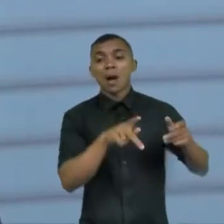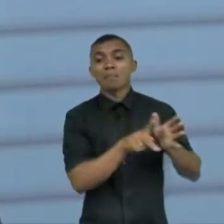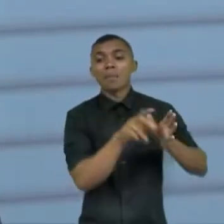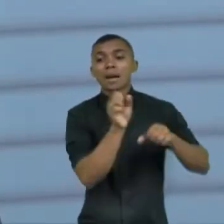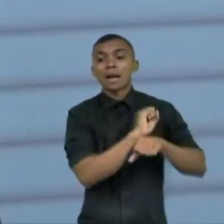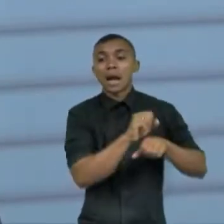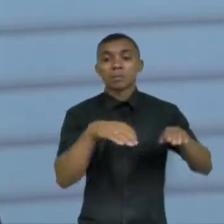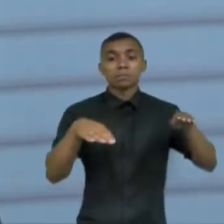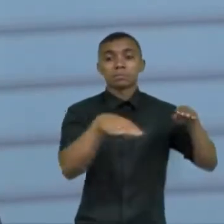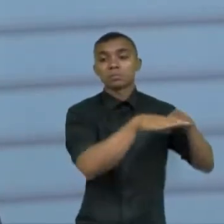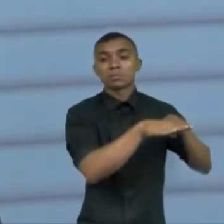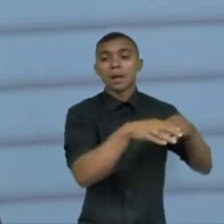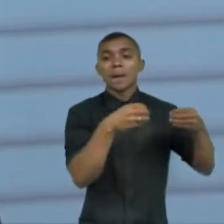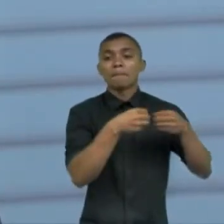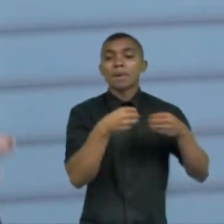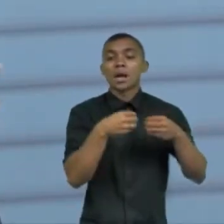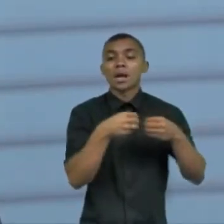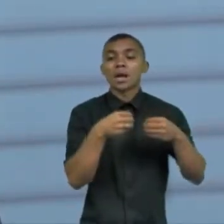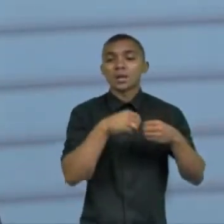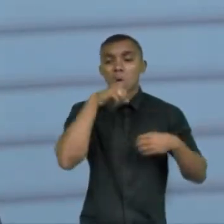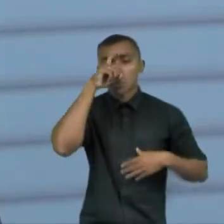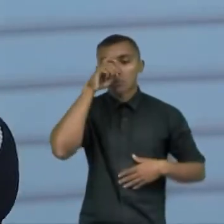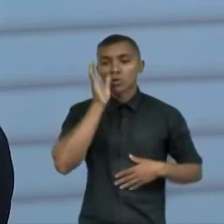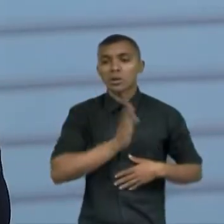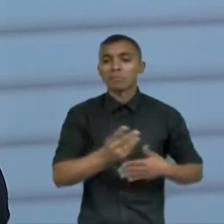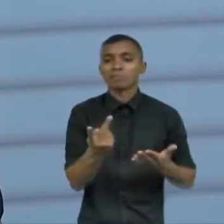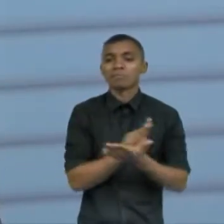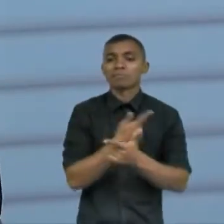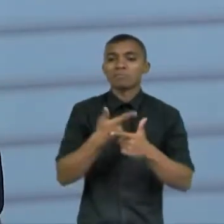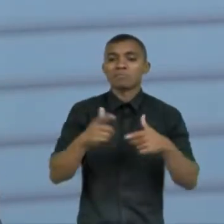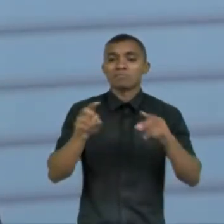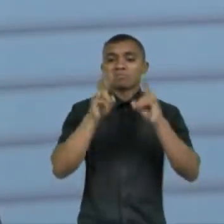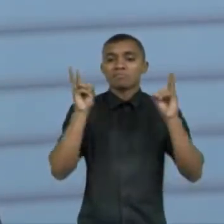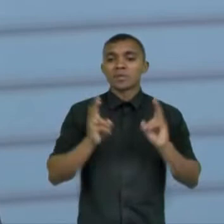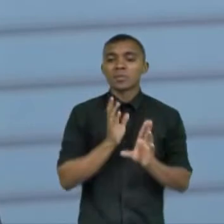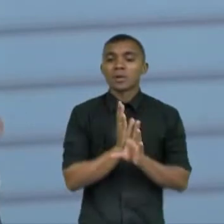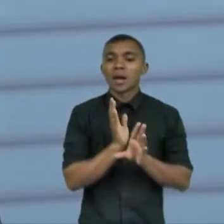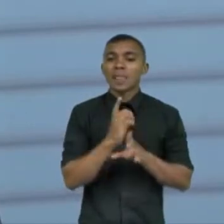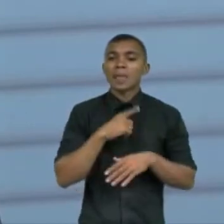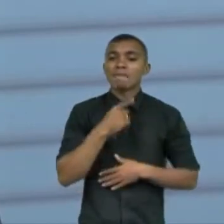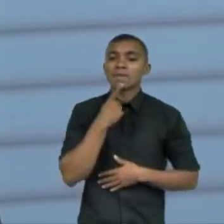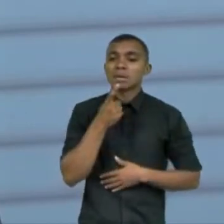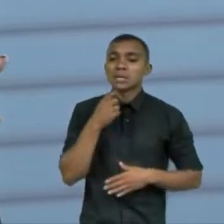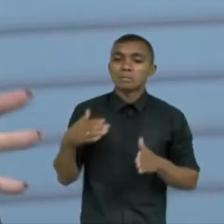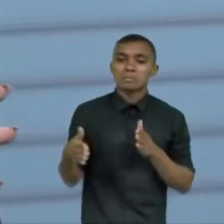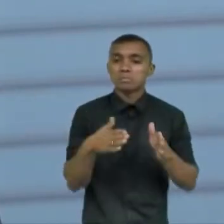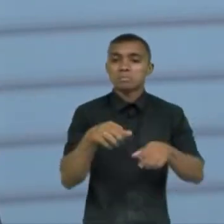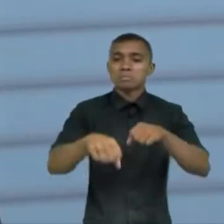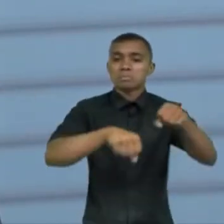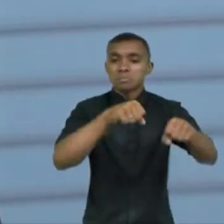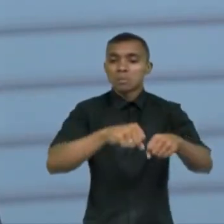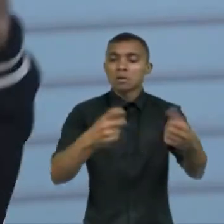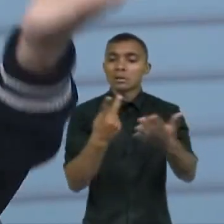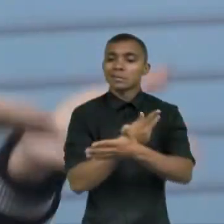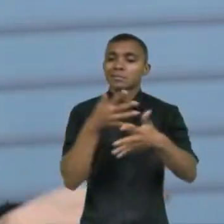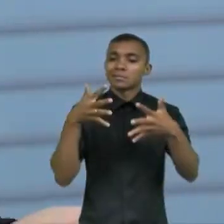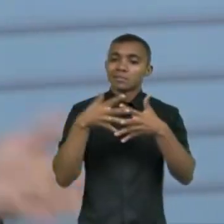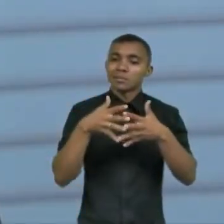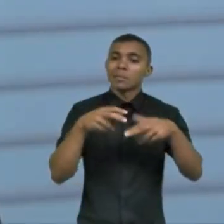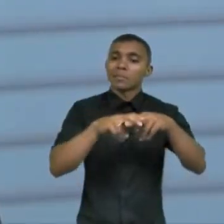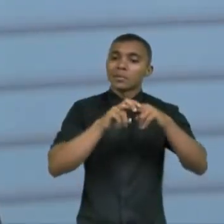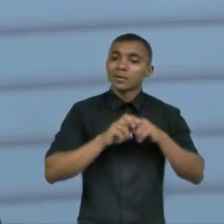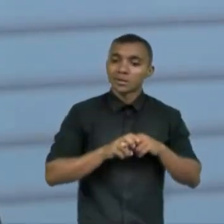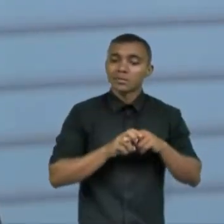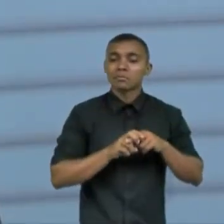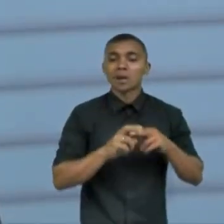próximos às clínicas que tem tido um problema por causa da ciclovia né e tem todo um transtorno lá e nós recebemos uma